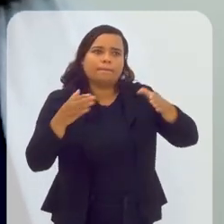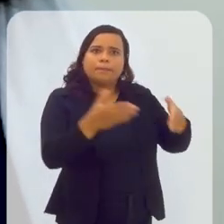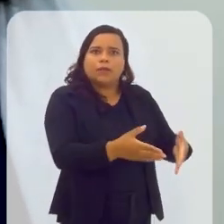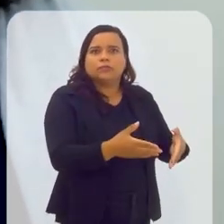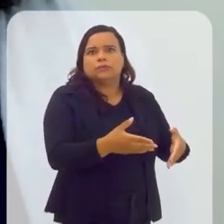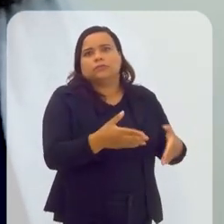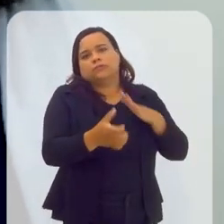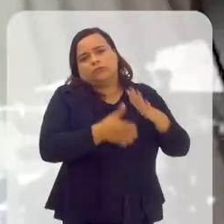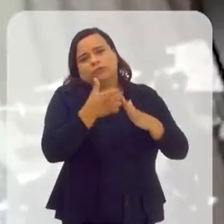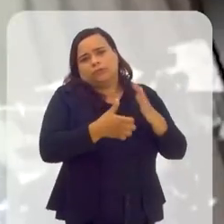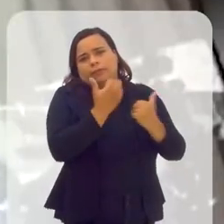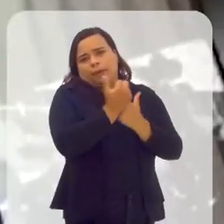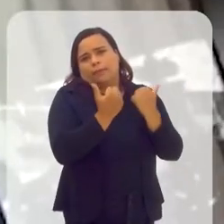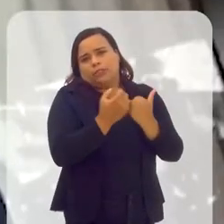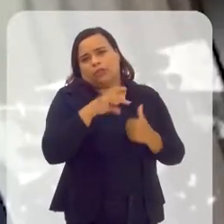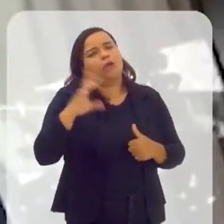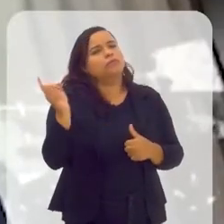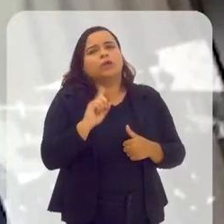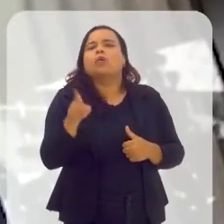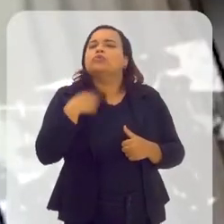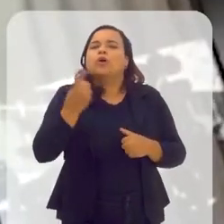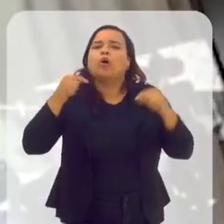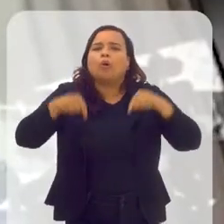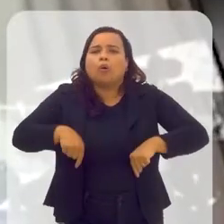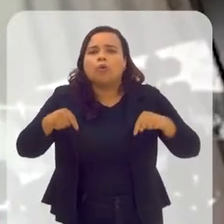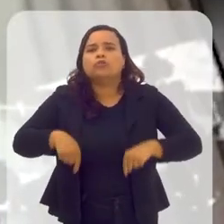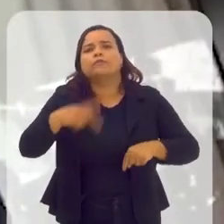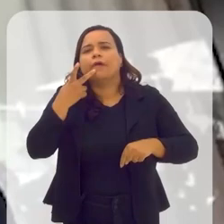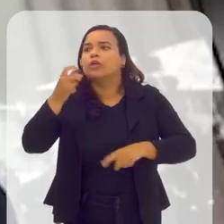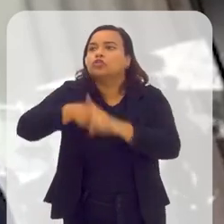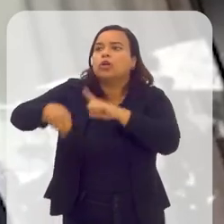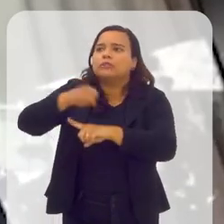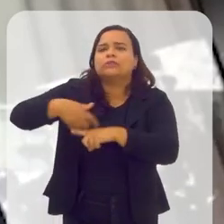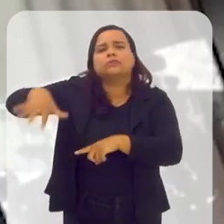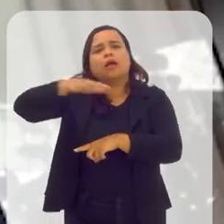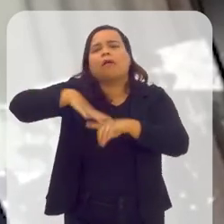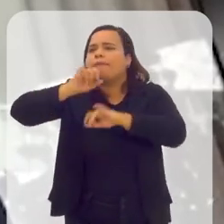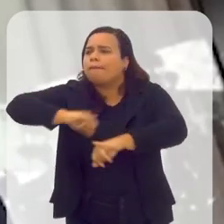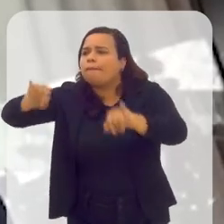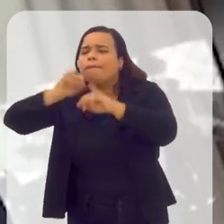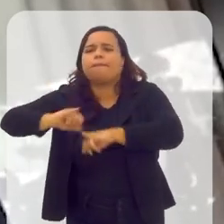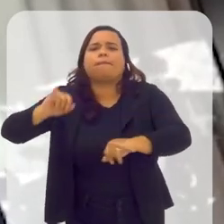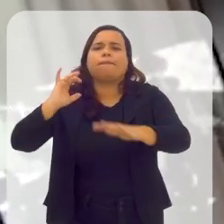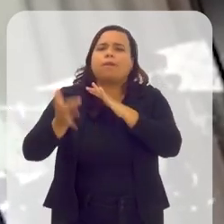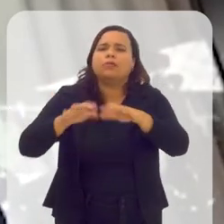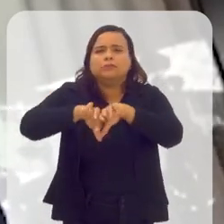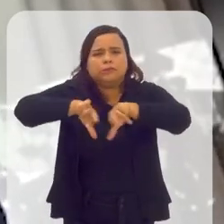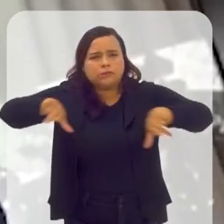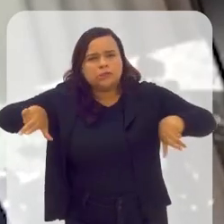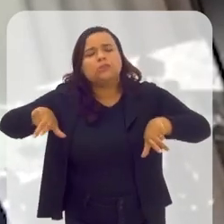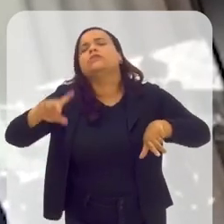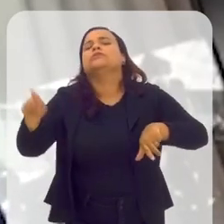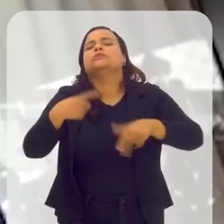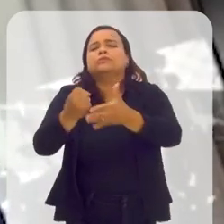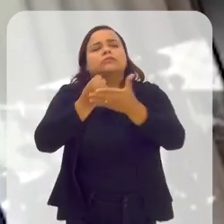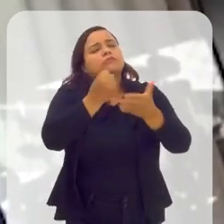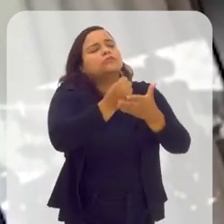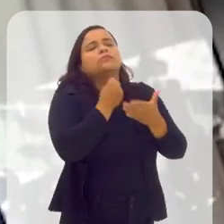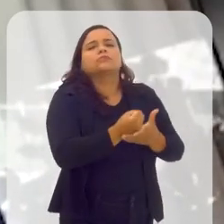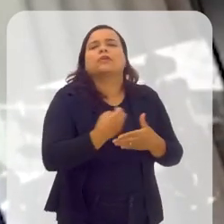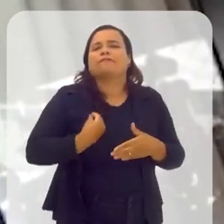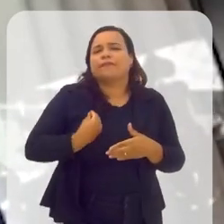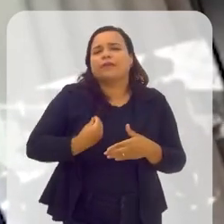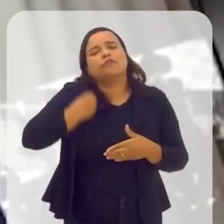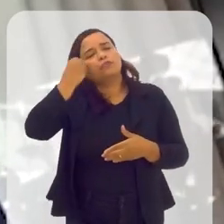cooperativas, hoje nós falamos para a sociedade, estamos campanhando a mídia, estamos trazendo as cooperativas a vivenciarem esse novo momento aqui do